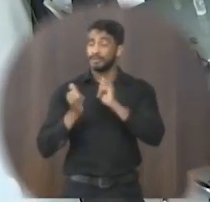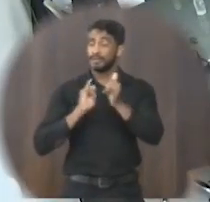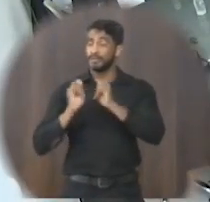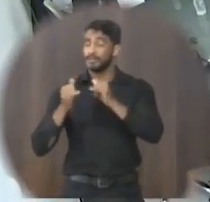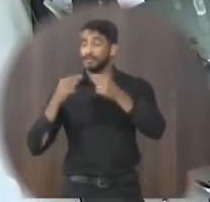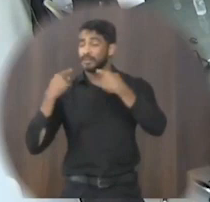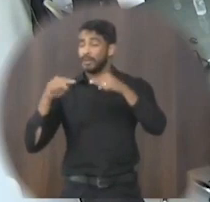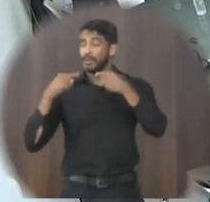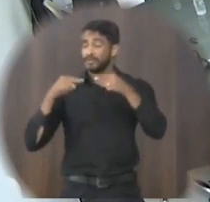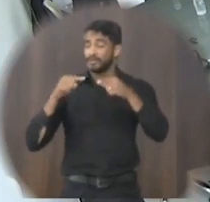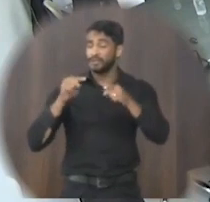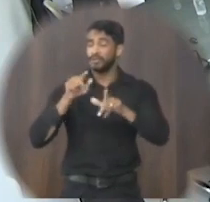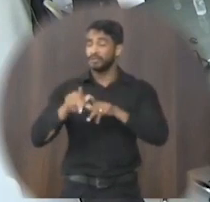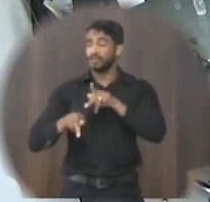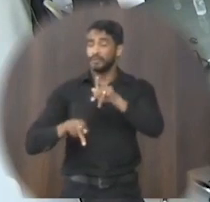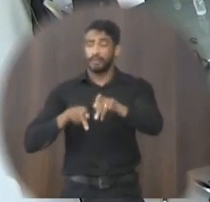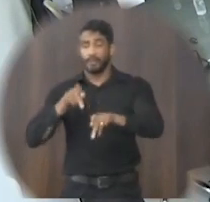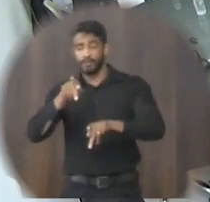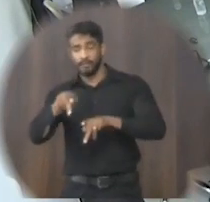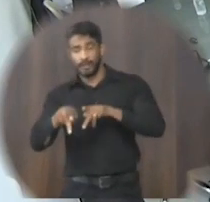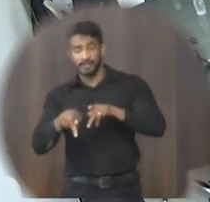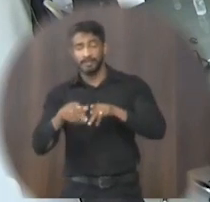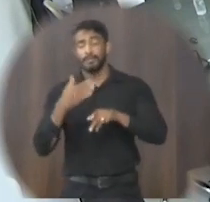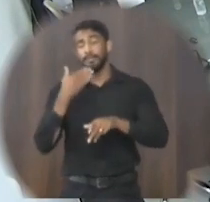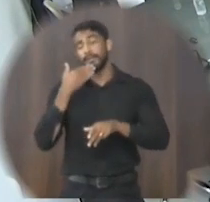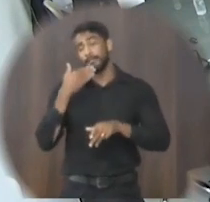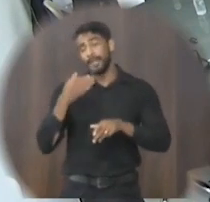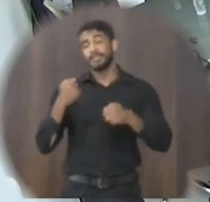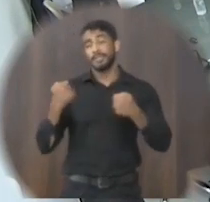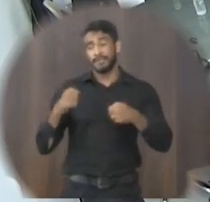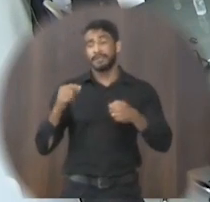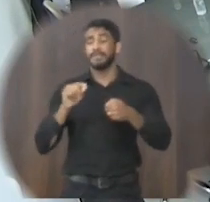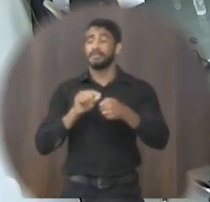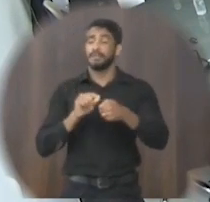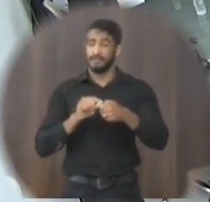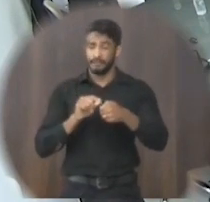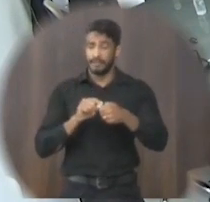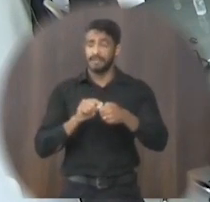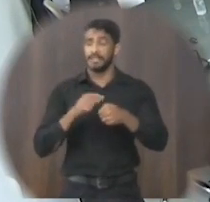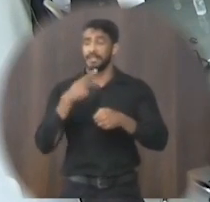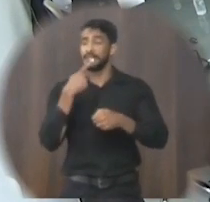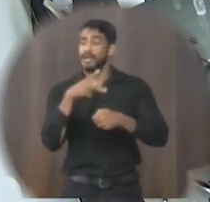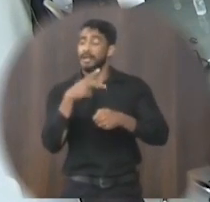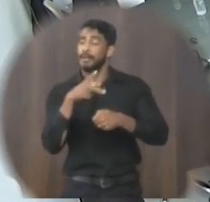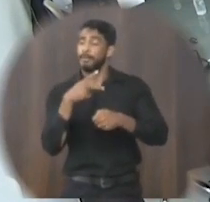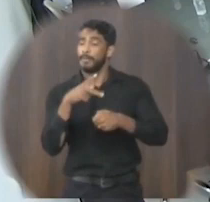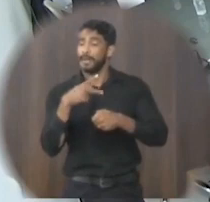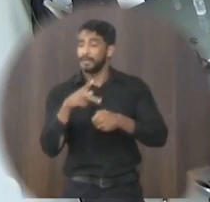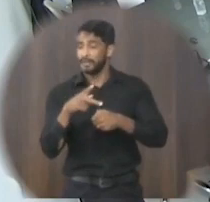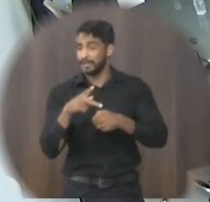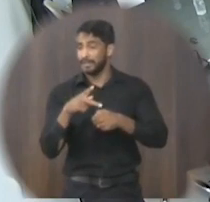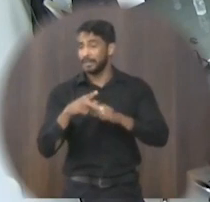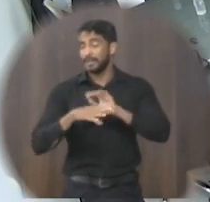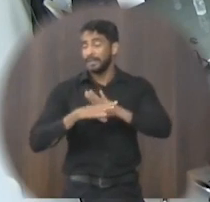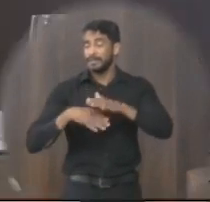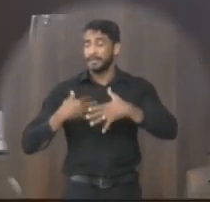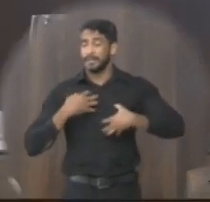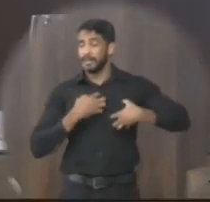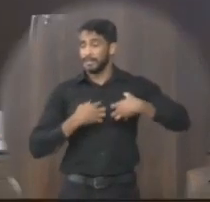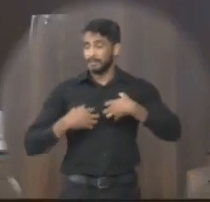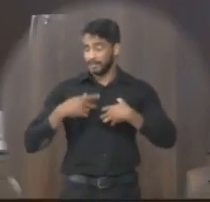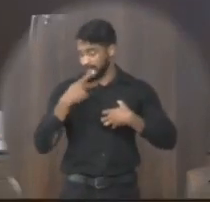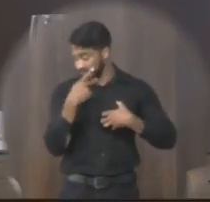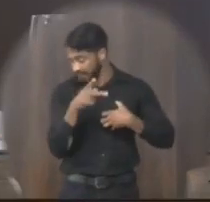reivindicações da população sendo assim solicitamos as providências que se fizerem necessárias para que possamos atender os anseios e